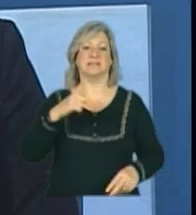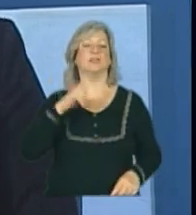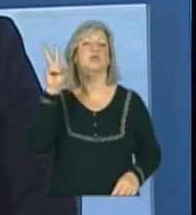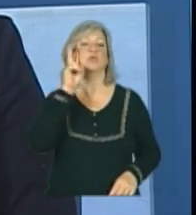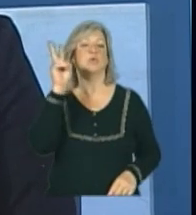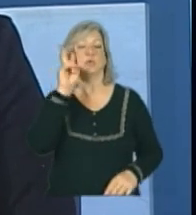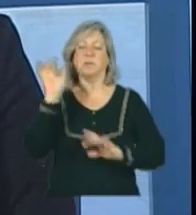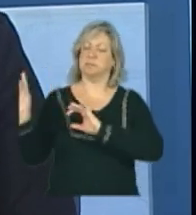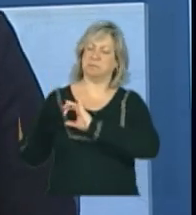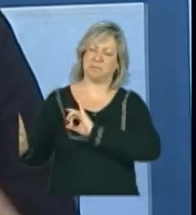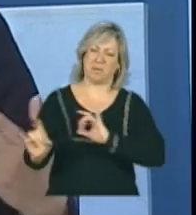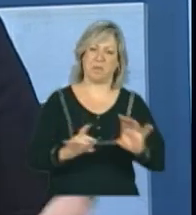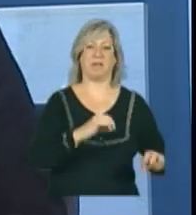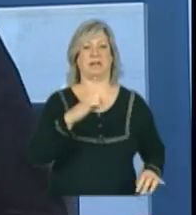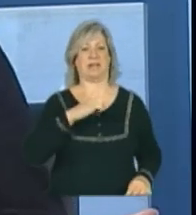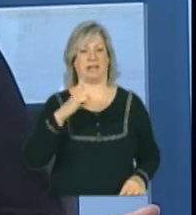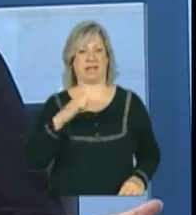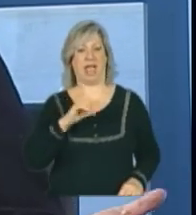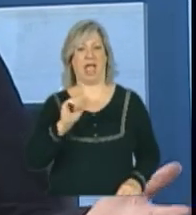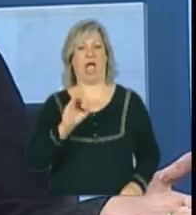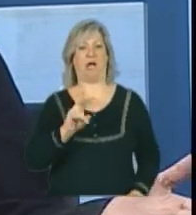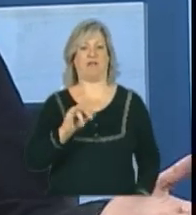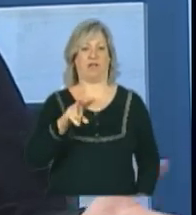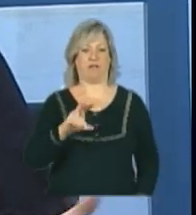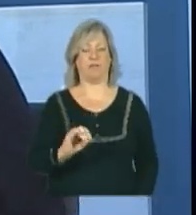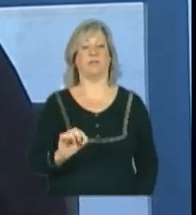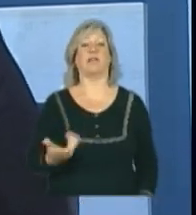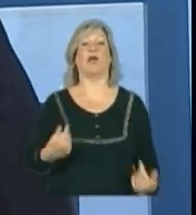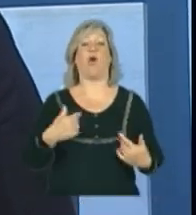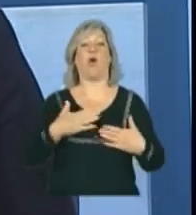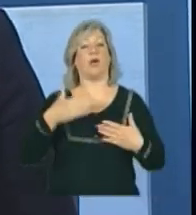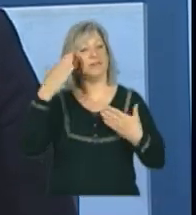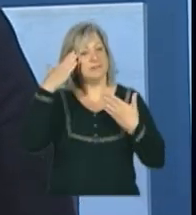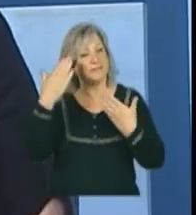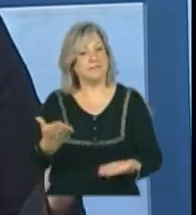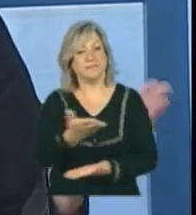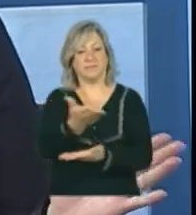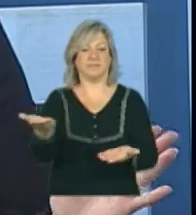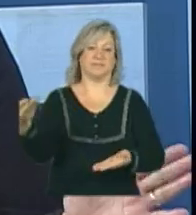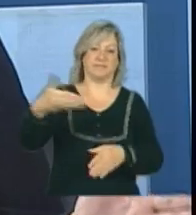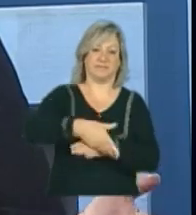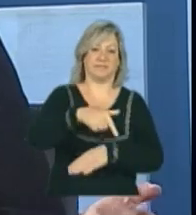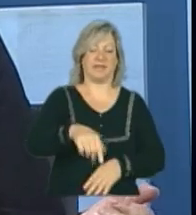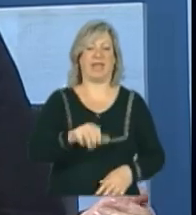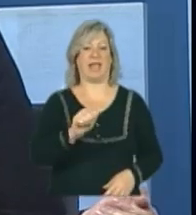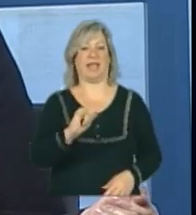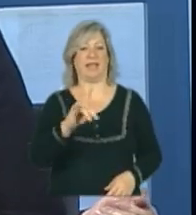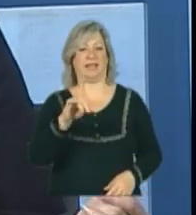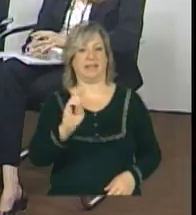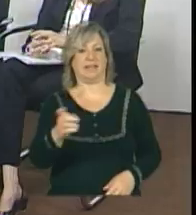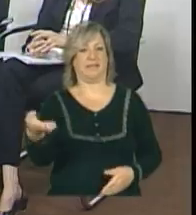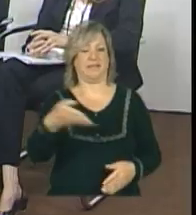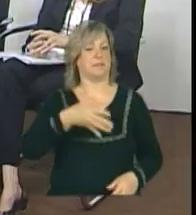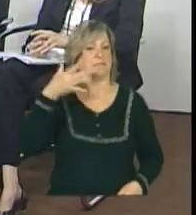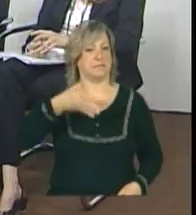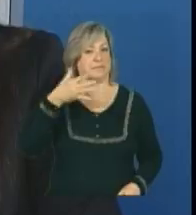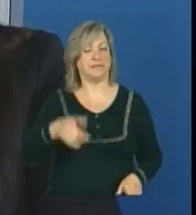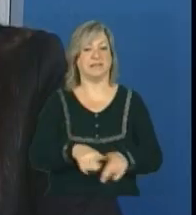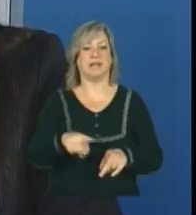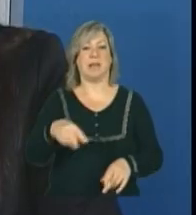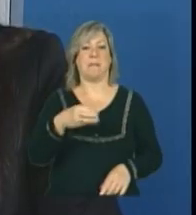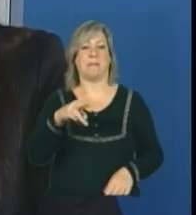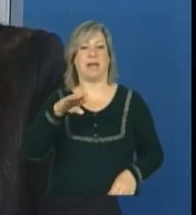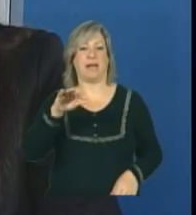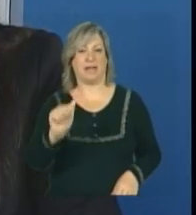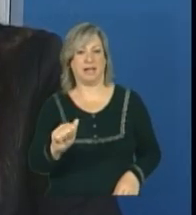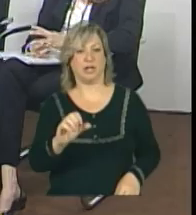às segundas-feiras. Gostaria muito de agradecer a participação da ID Cansado, que é diretora do Departamento de Proteção Socioambiental, Maria do